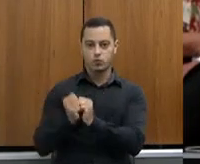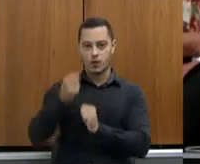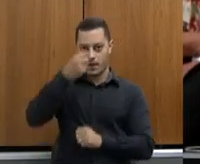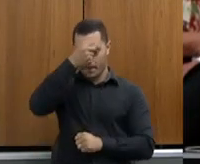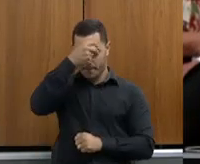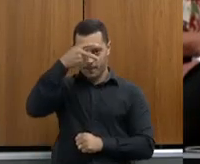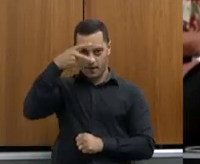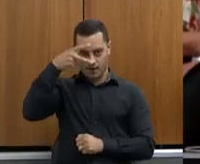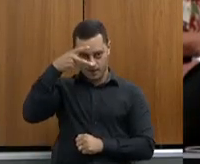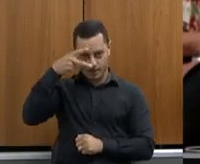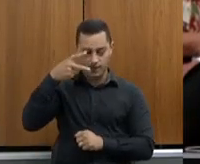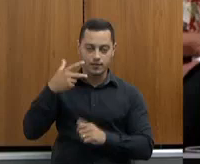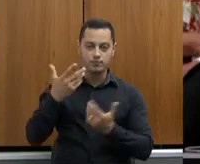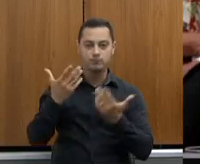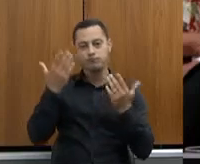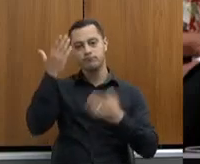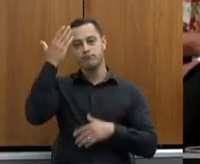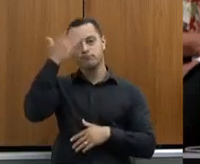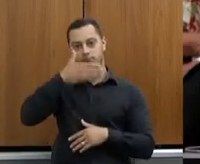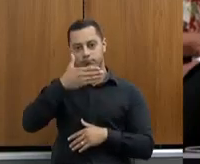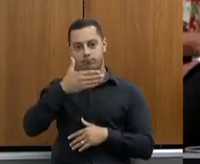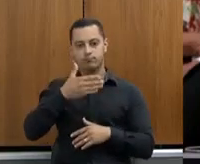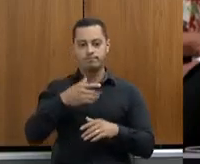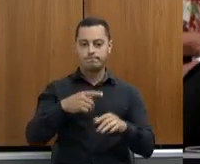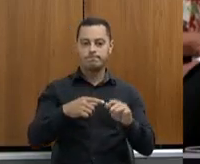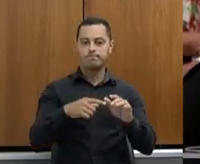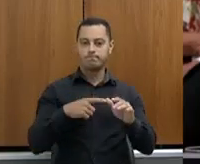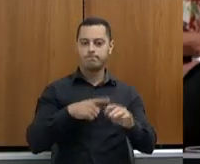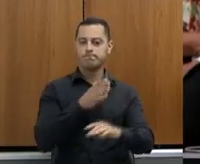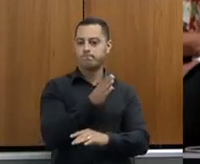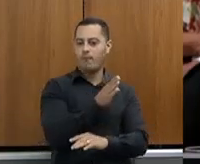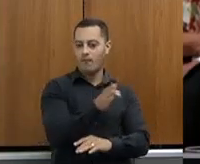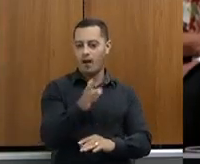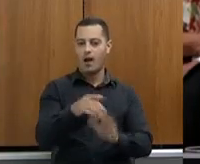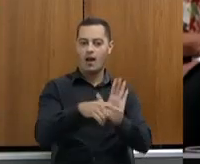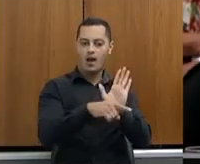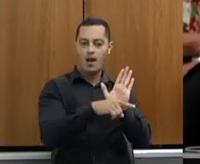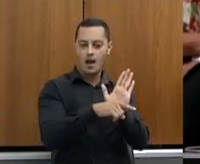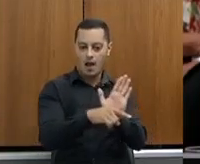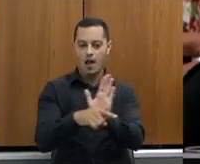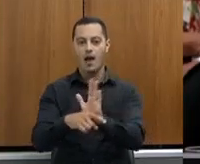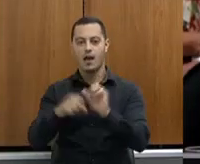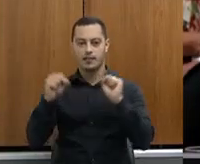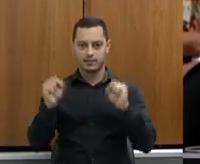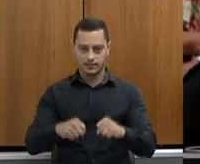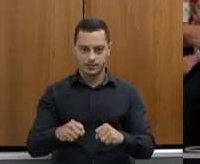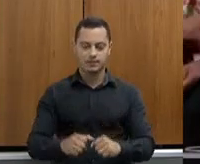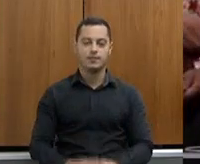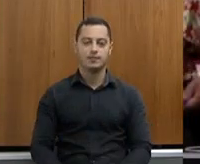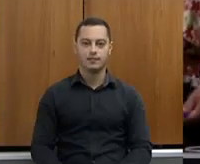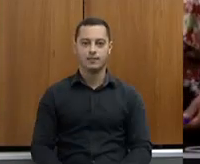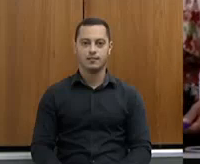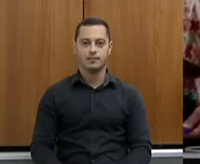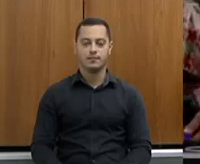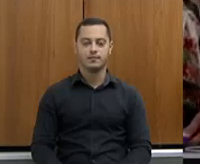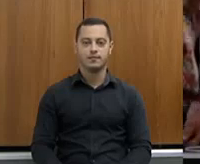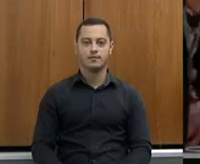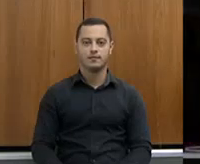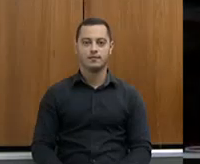isso mostra que os atendimentos estão acontecendo e que as coisas acontecem realmente lá na ponta. Pode passar?